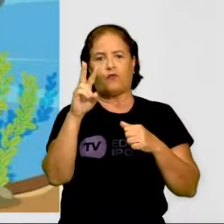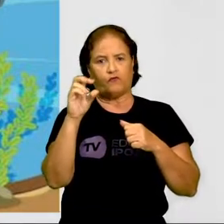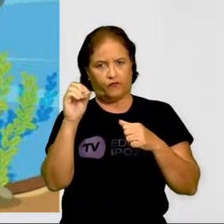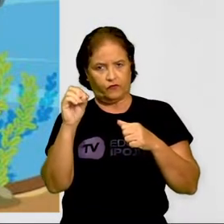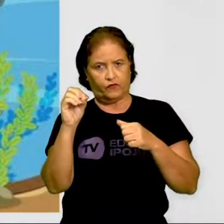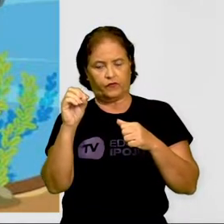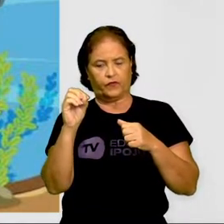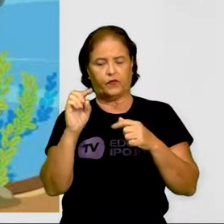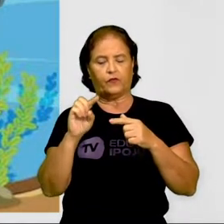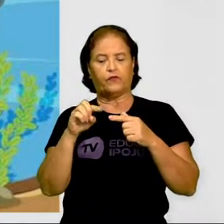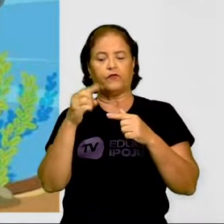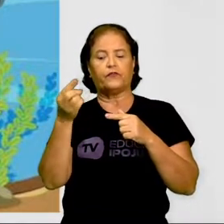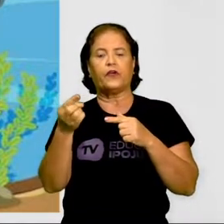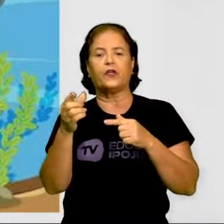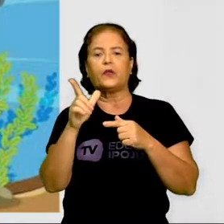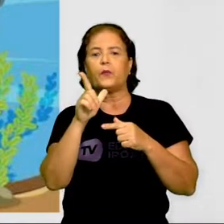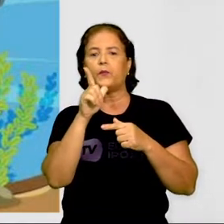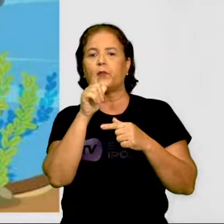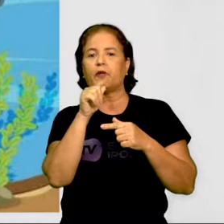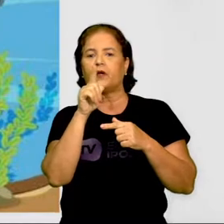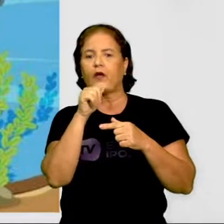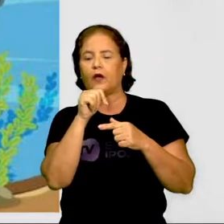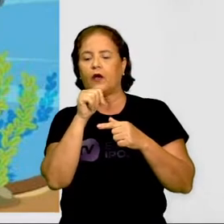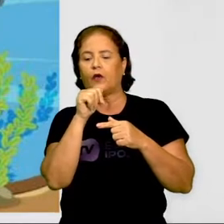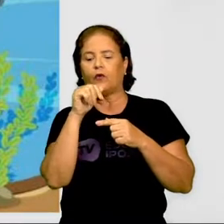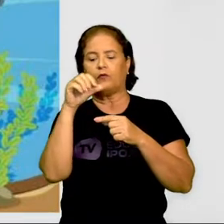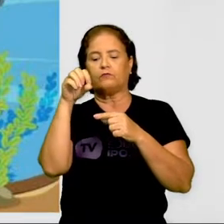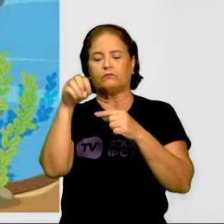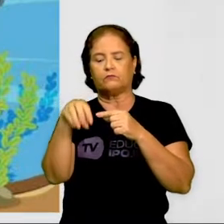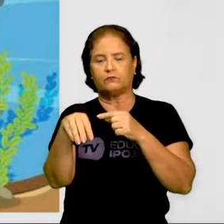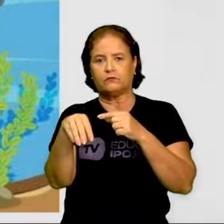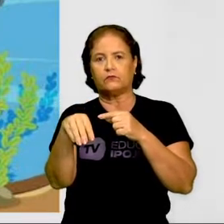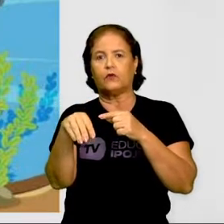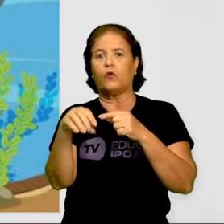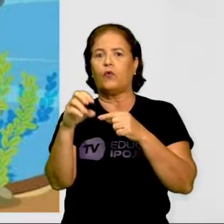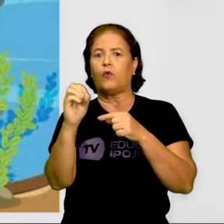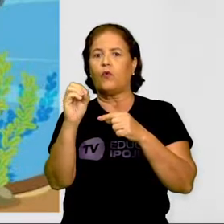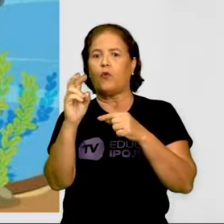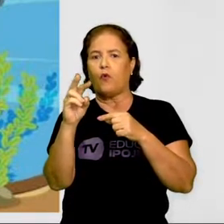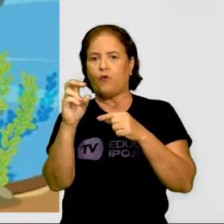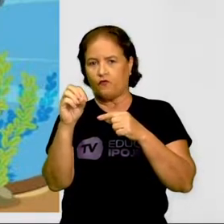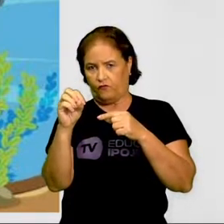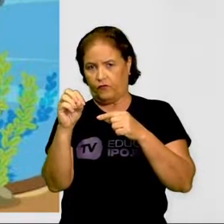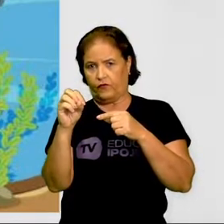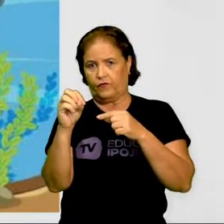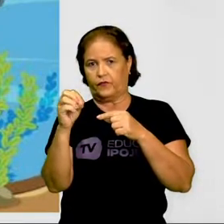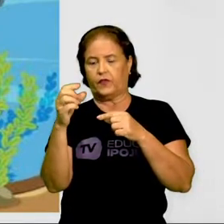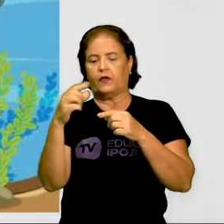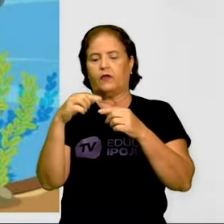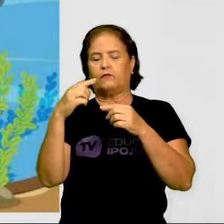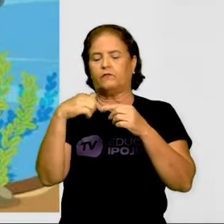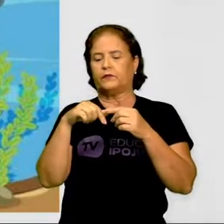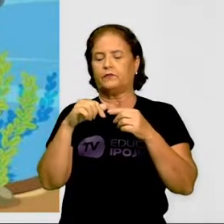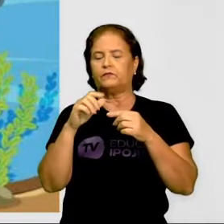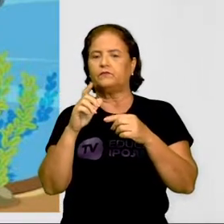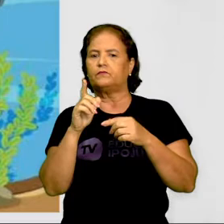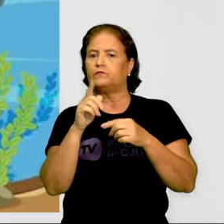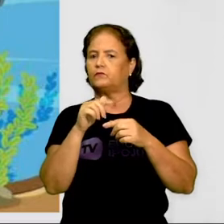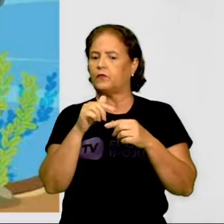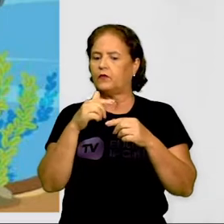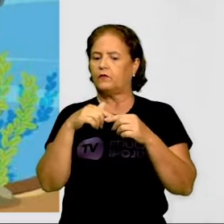para a água, coloca os ovos e ele passa um tempo na água